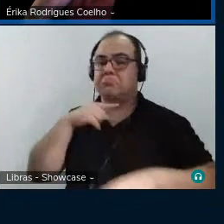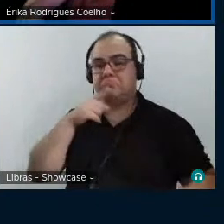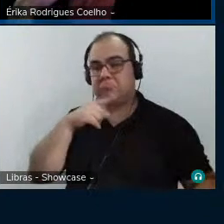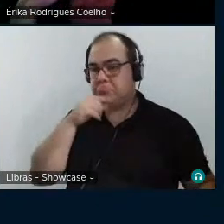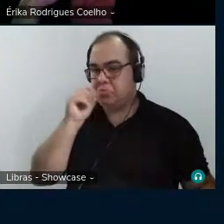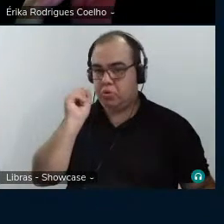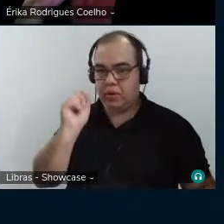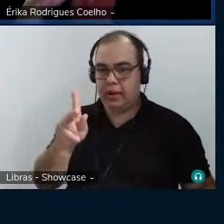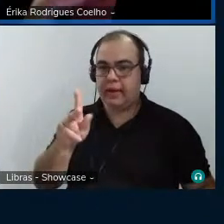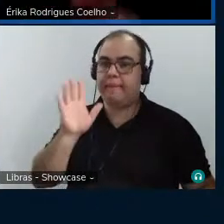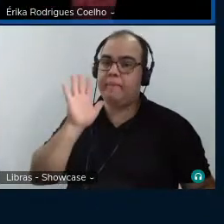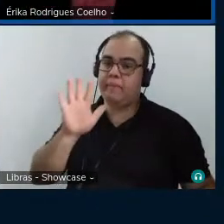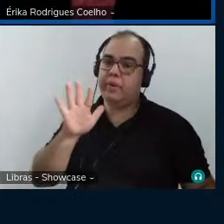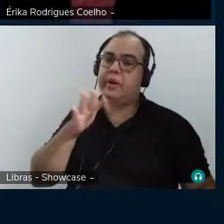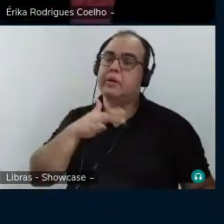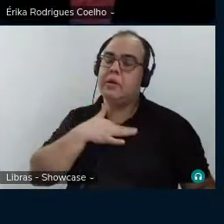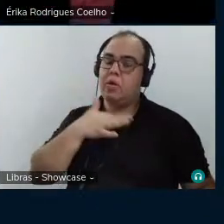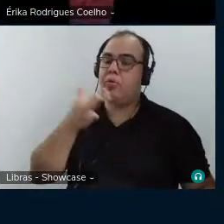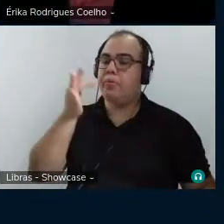bem? Mas eu estou sendo ouvido.